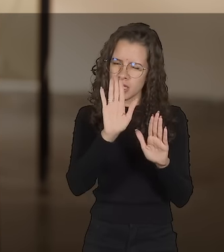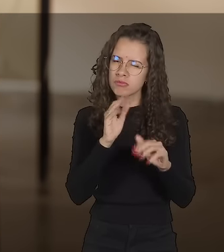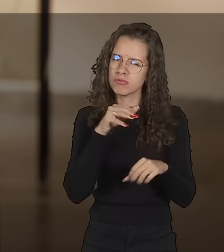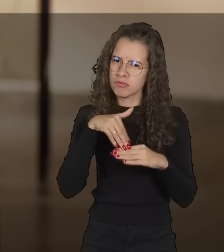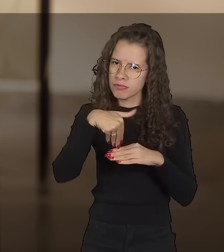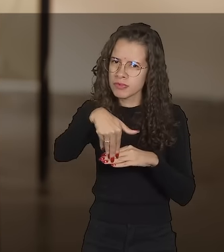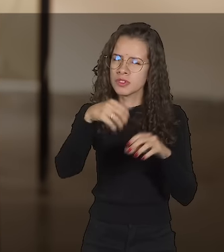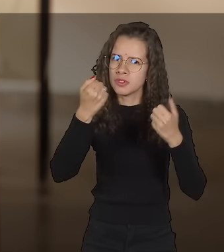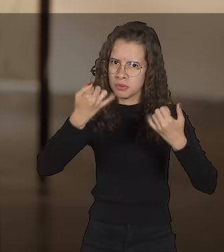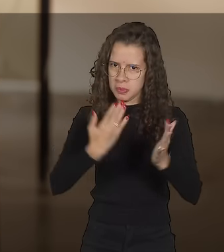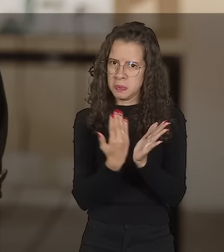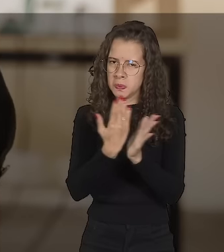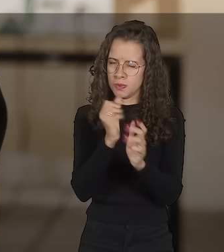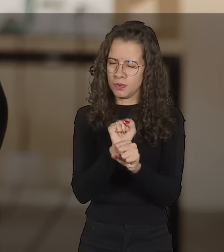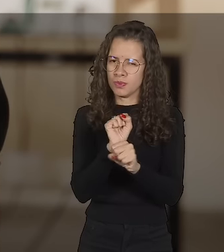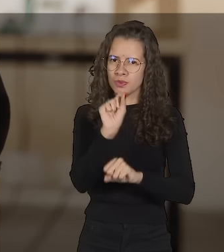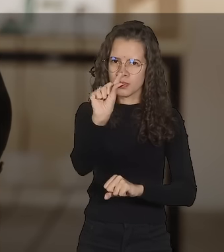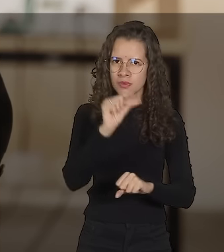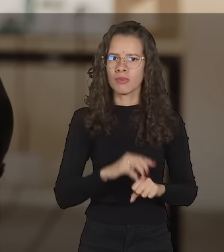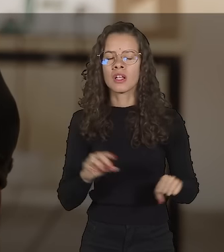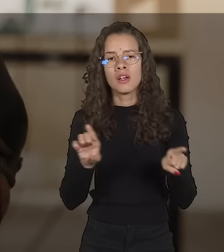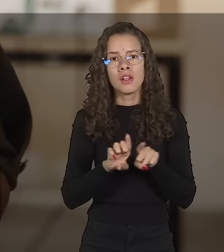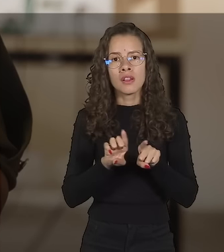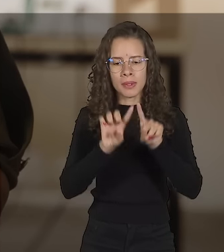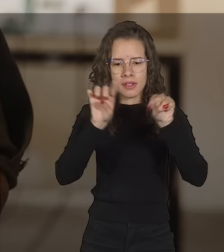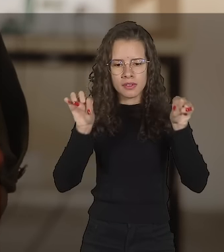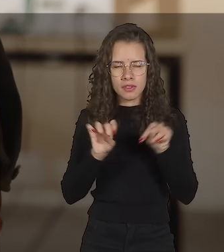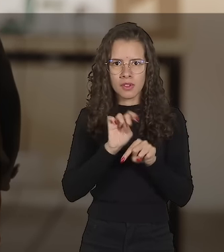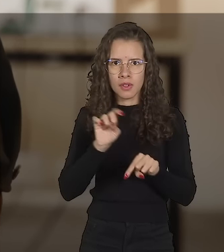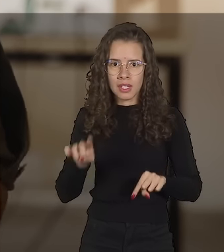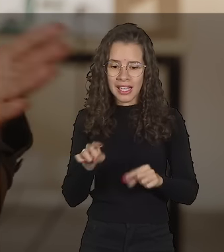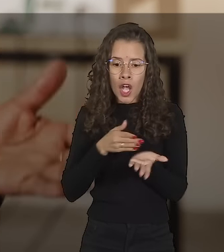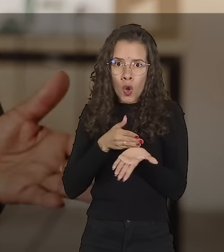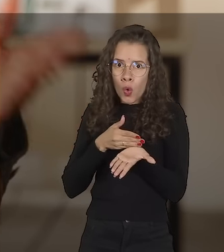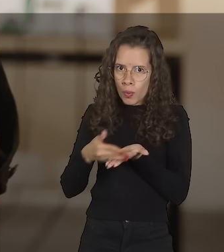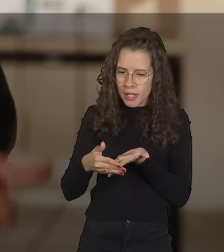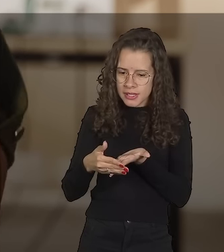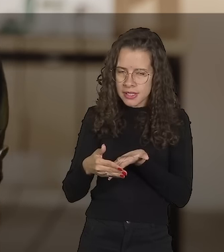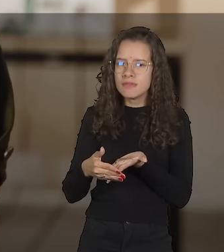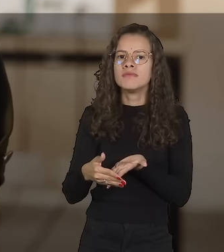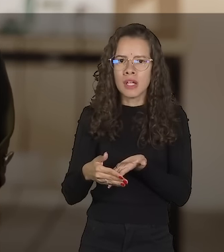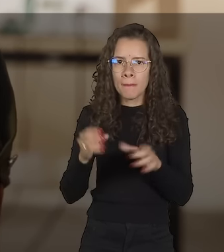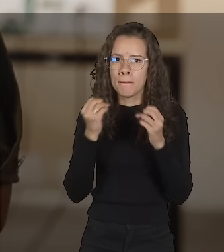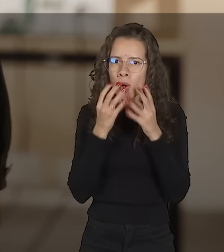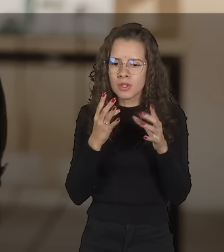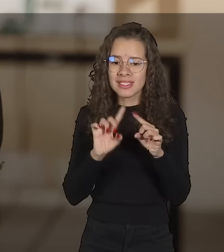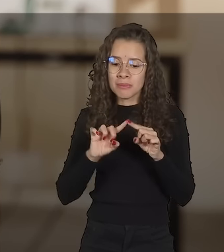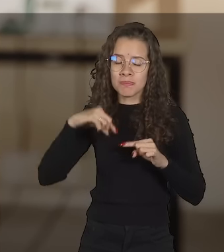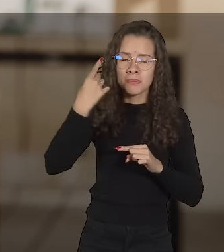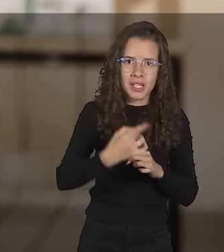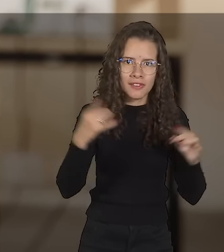Mais à frente, falaremos sobre isso. Importante saber que o registro na urna eletrônica no início e ao final da votação